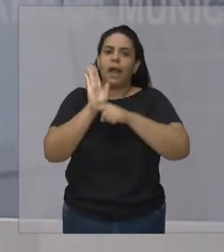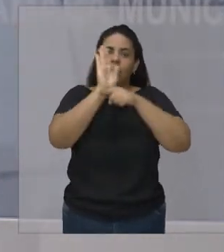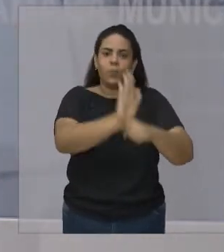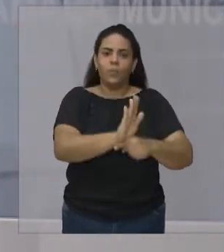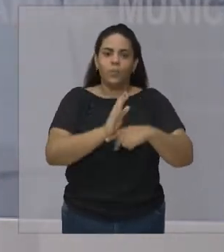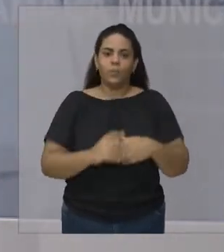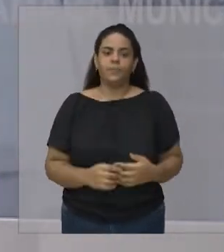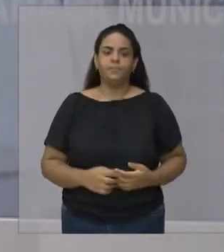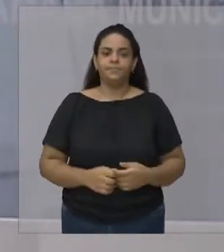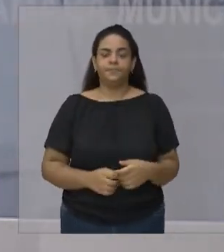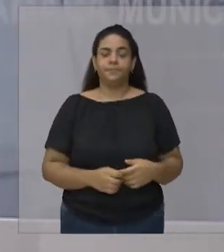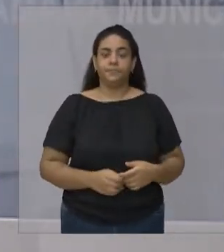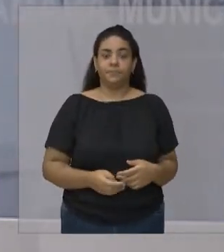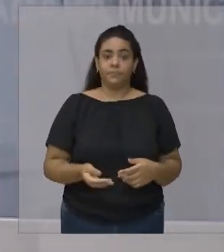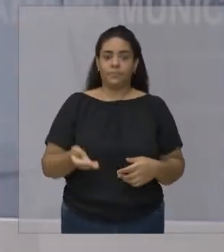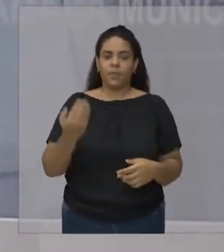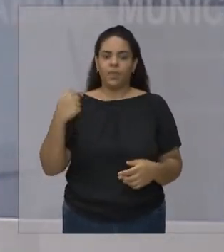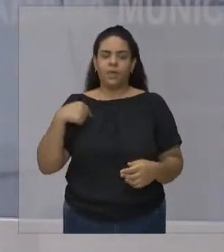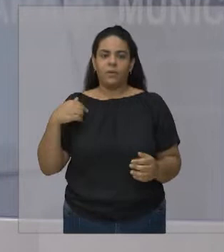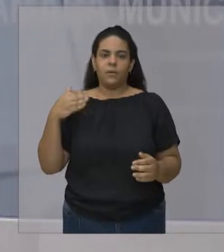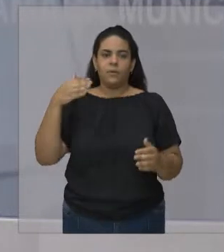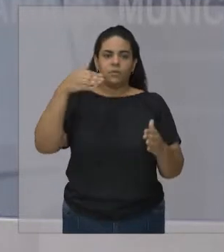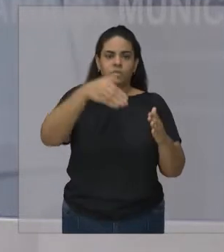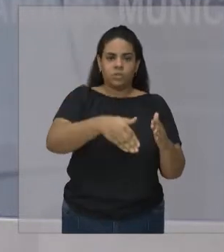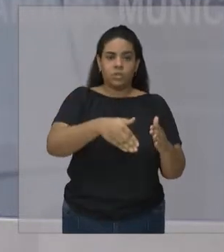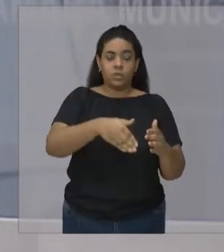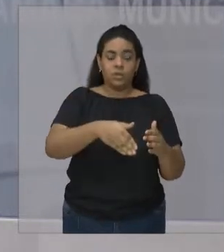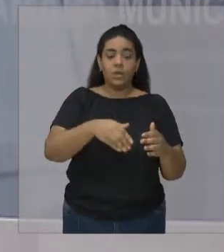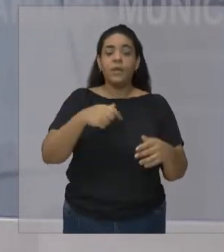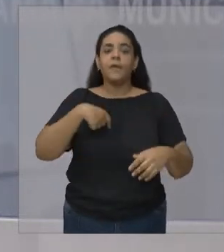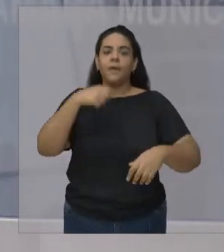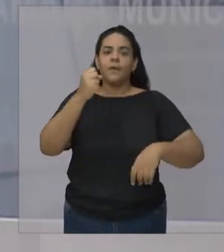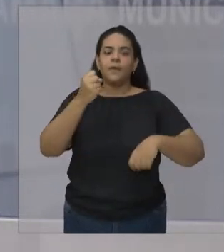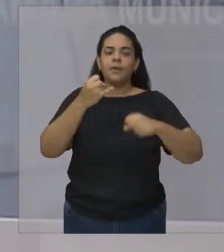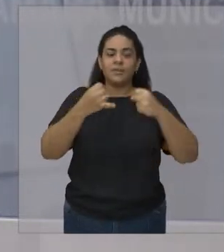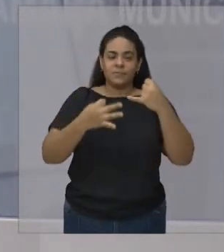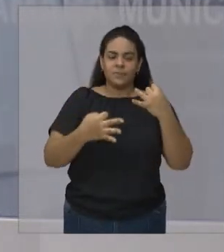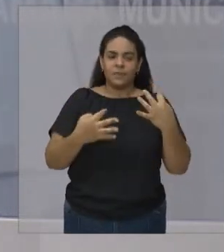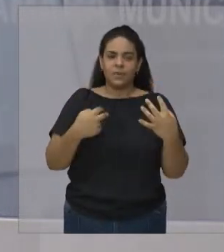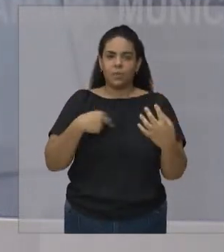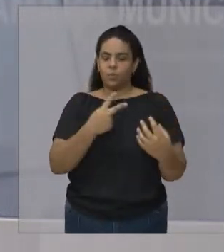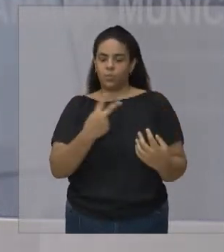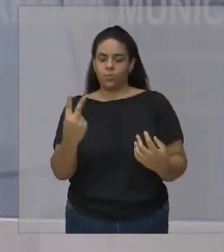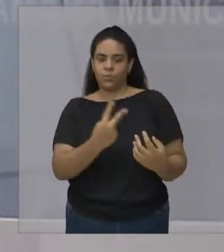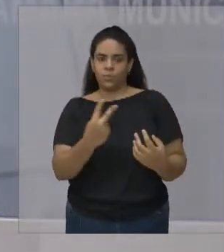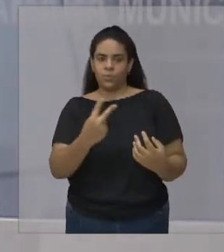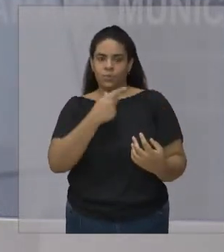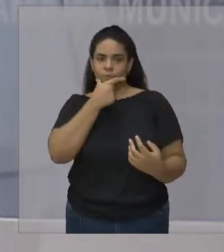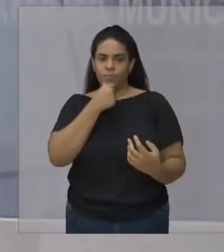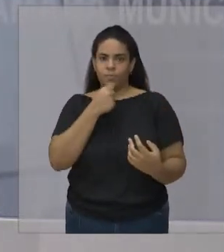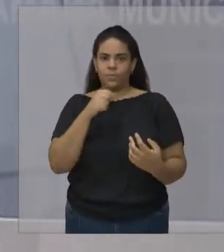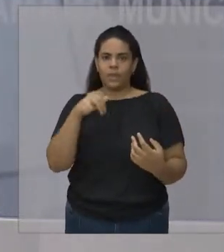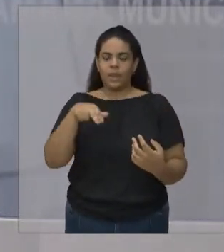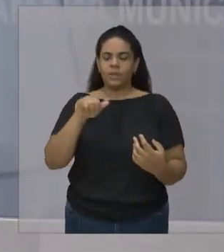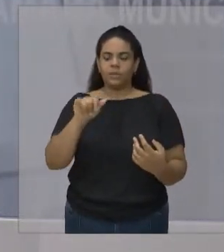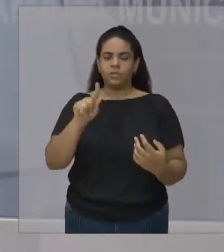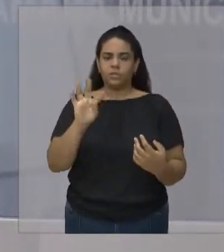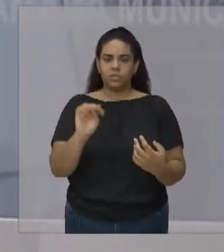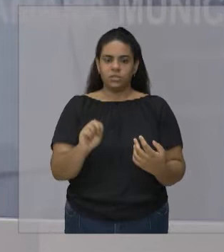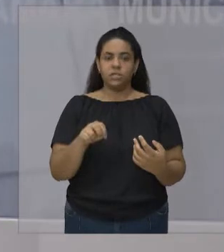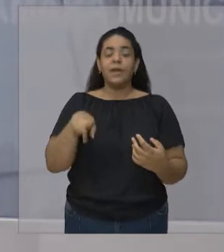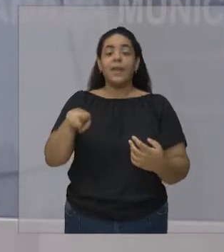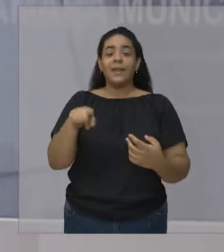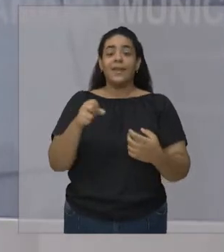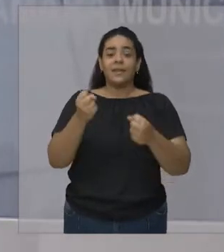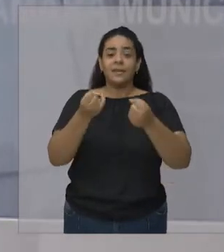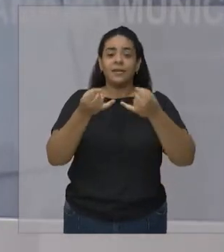conversando com o pastor Sobre muitos esportes Que aqui já fez história Tenho uma grande amiga que é da